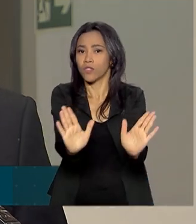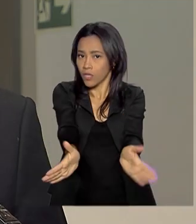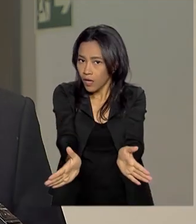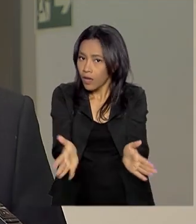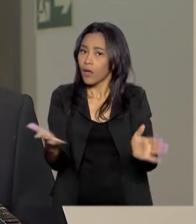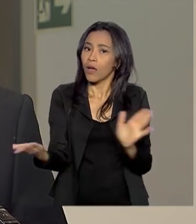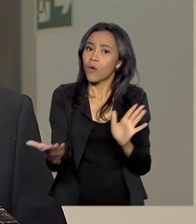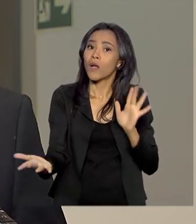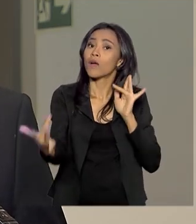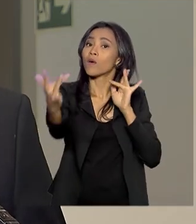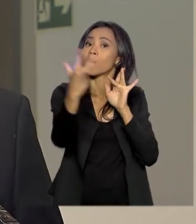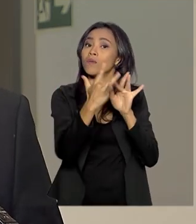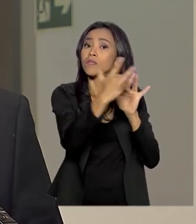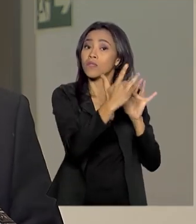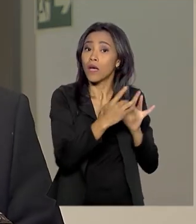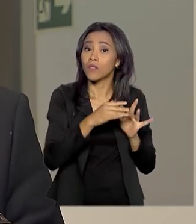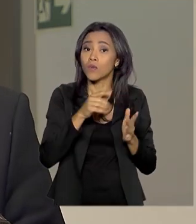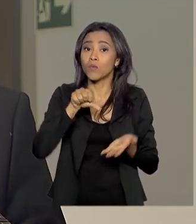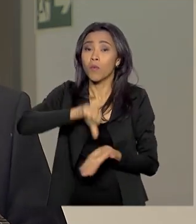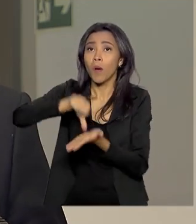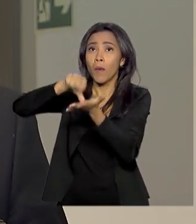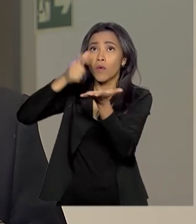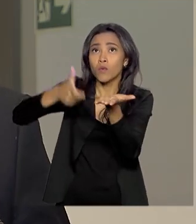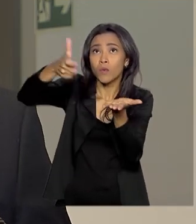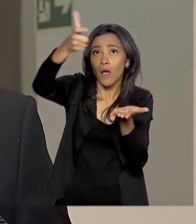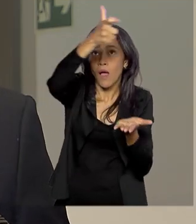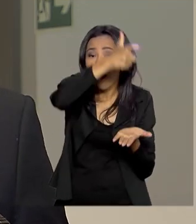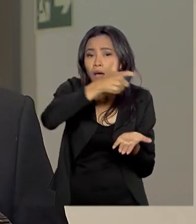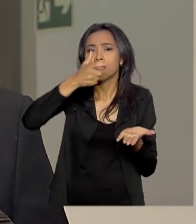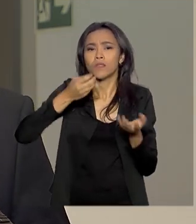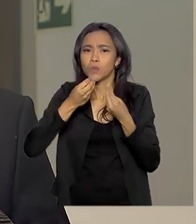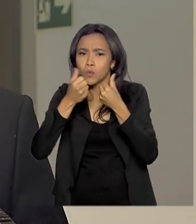com os aplicadores para garantir que tudo esteja ocorrendo normalmente.